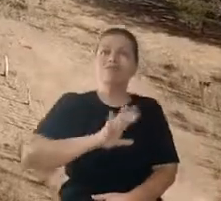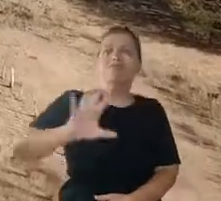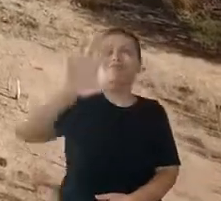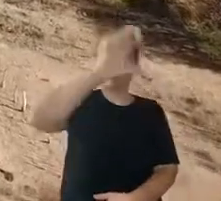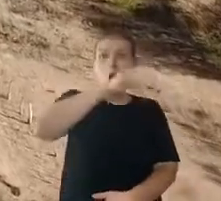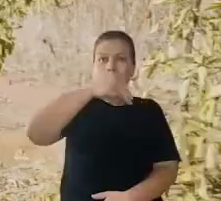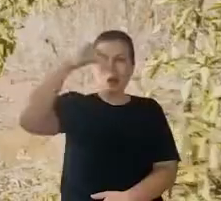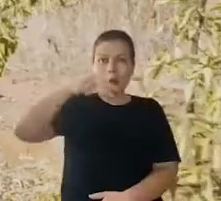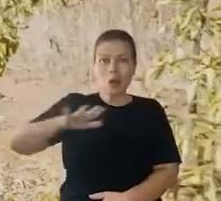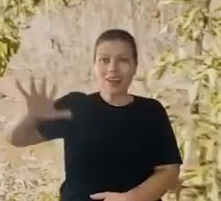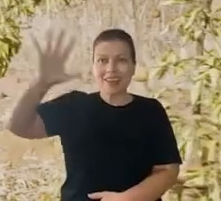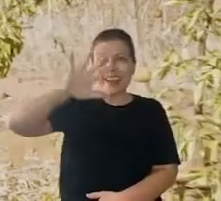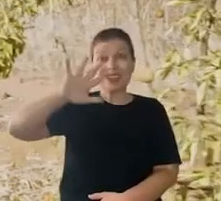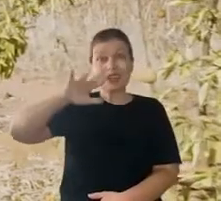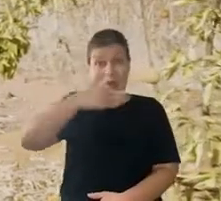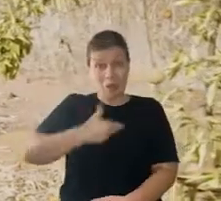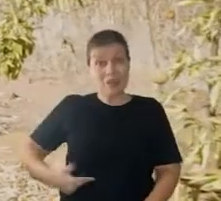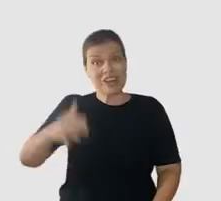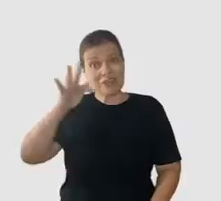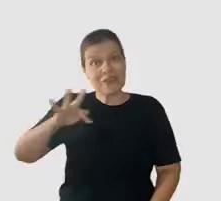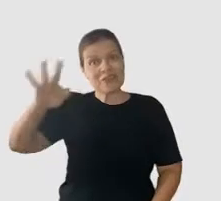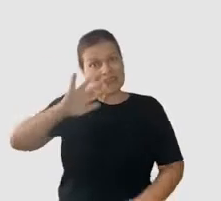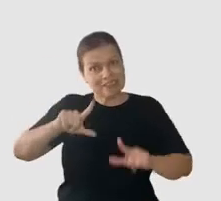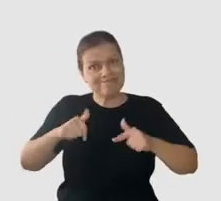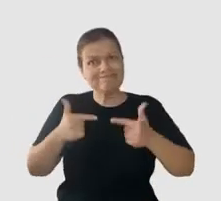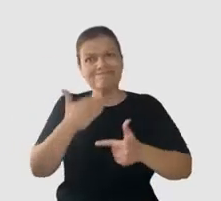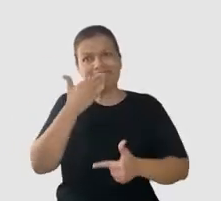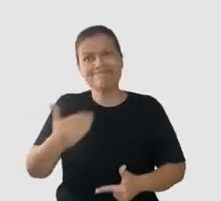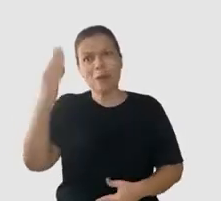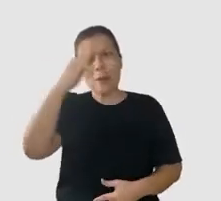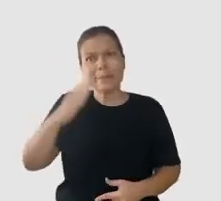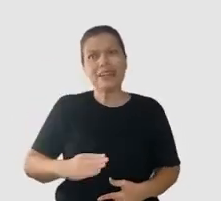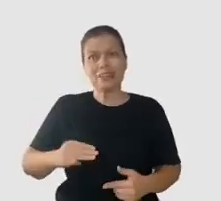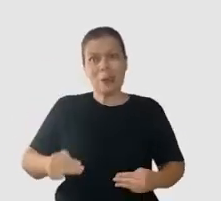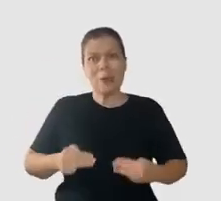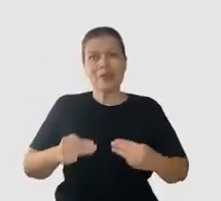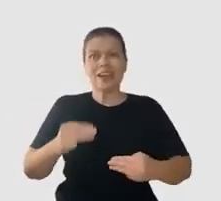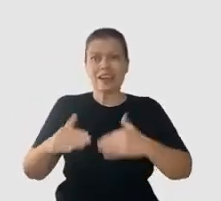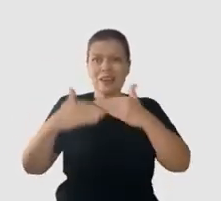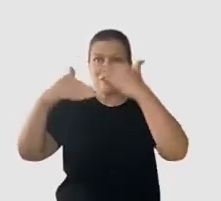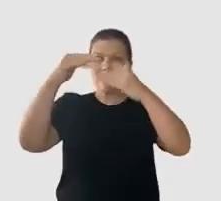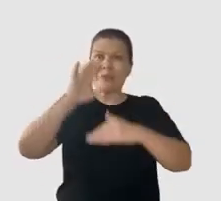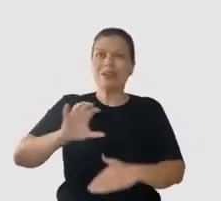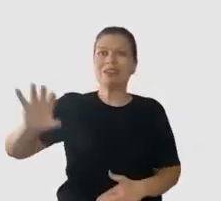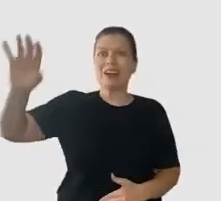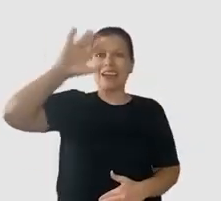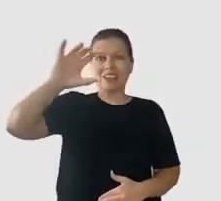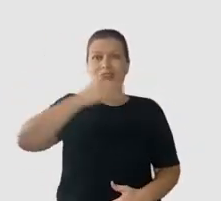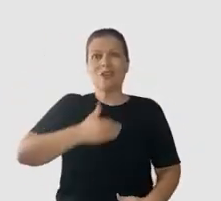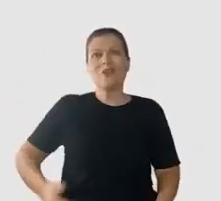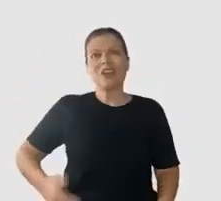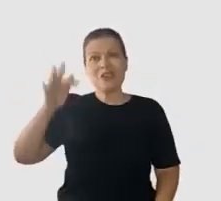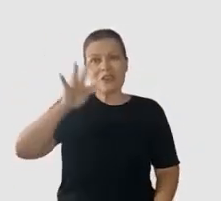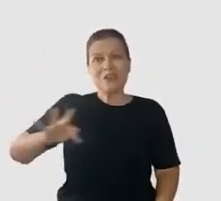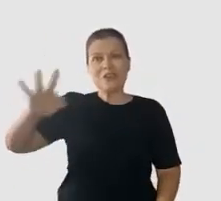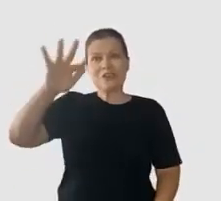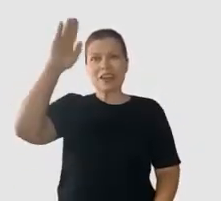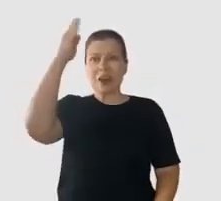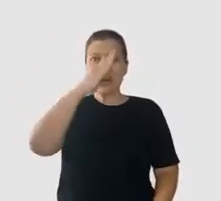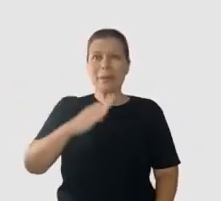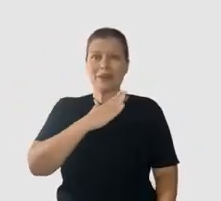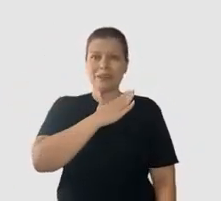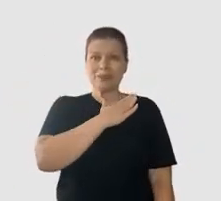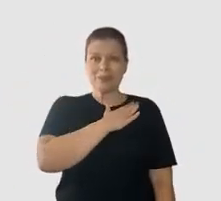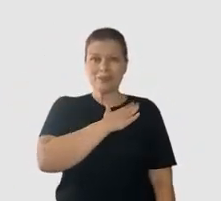fazendo o mais e melhor pelos brasileiros. Ministério do Desenvolvimento Regional. Governo Federal. Pátria amada, Brasil.